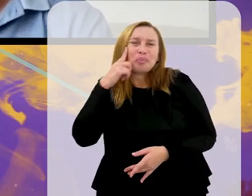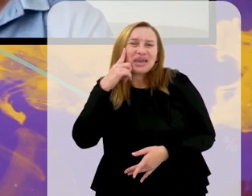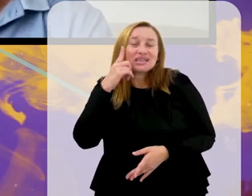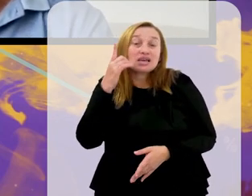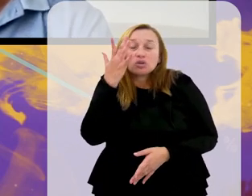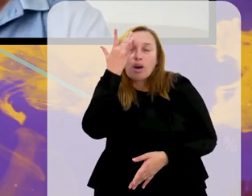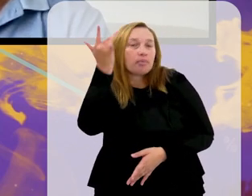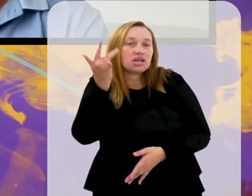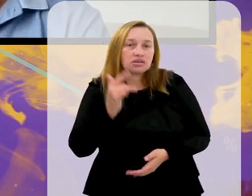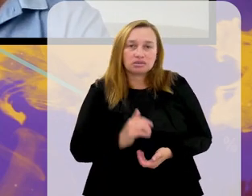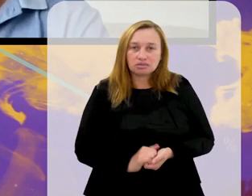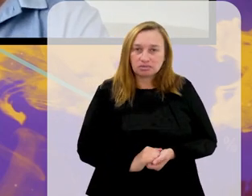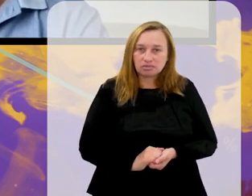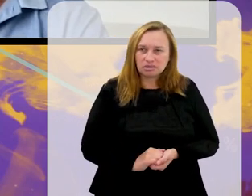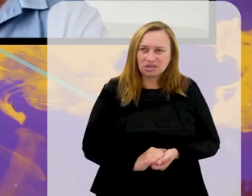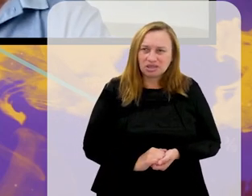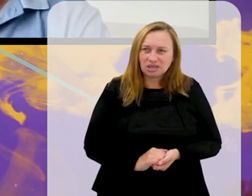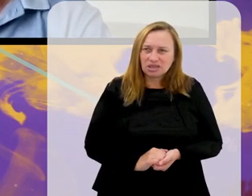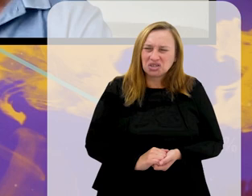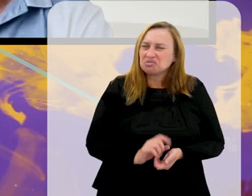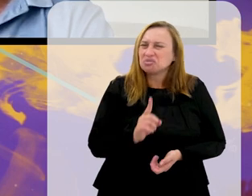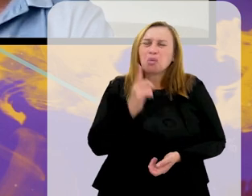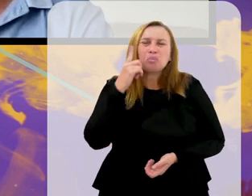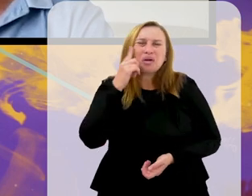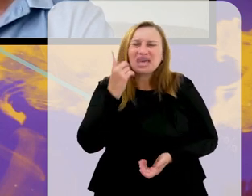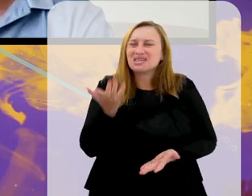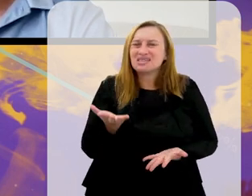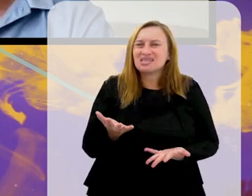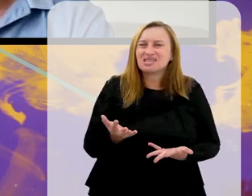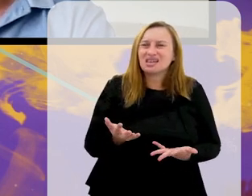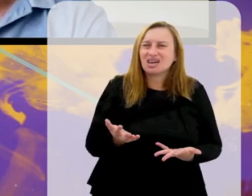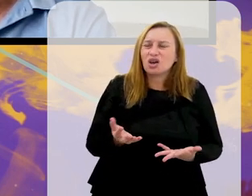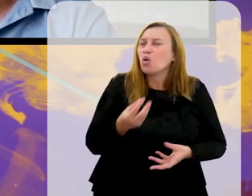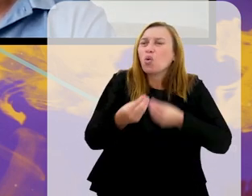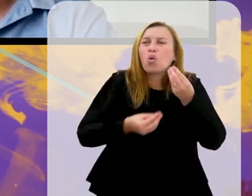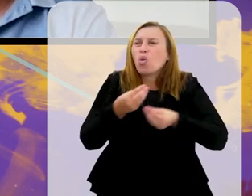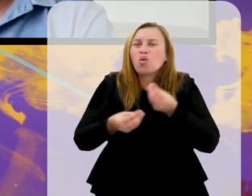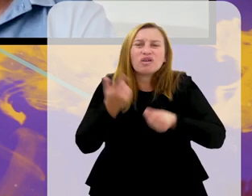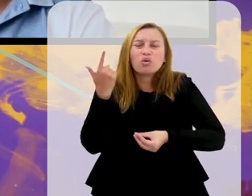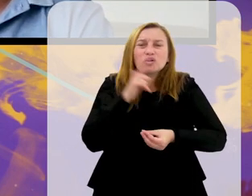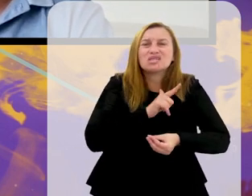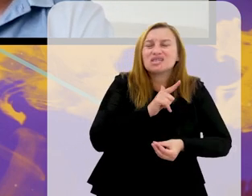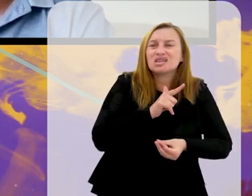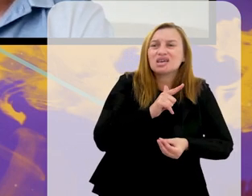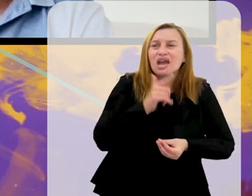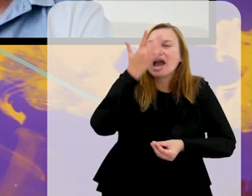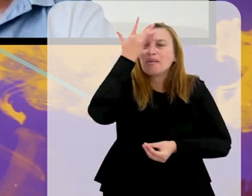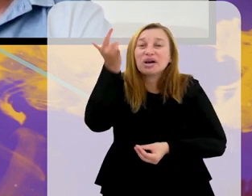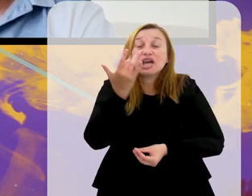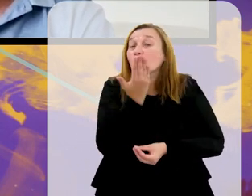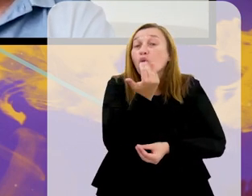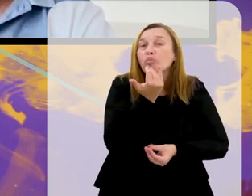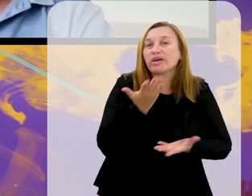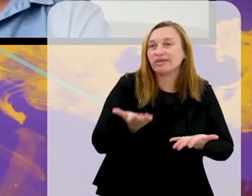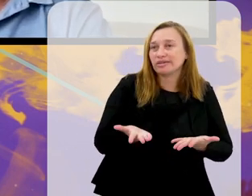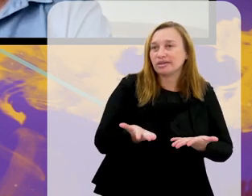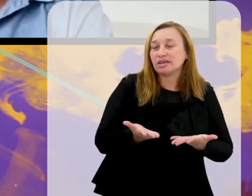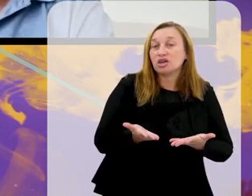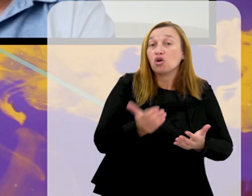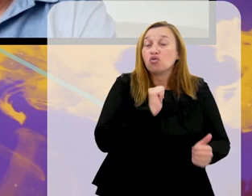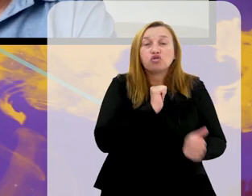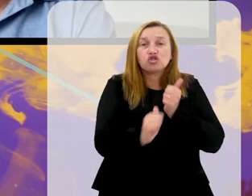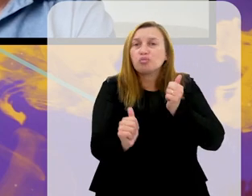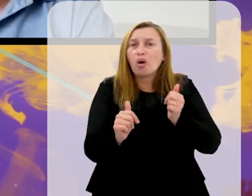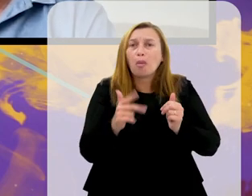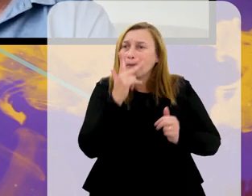ele tem que comprar a comida de hoje, do almoço. Não pensa nem no que ele vai... Como é que ele vai conseguir o almoço de amanhã. O